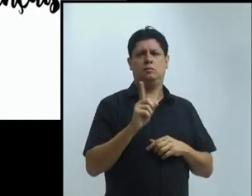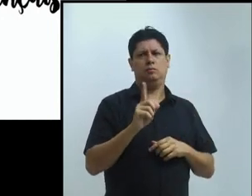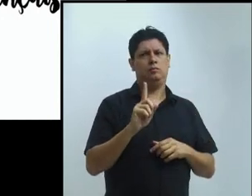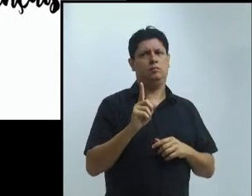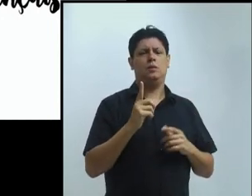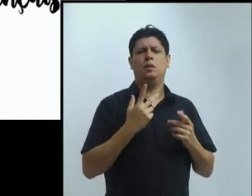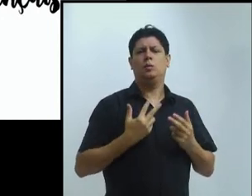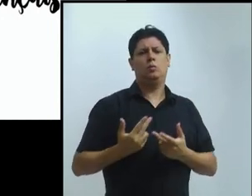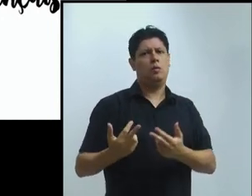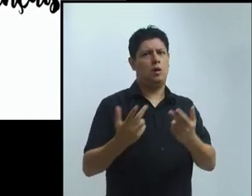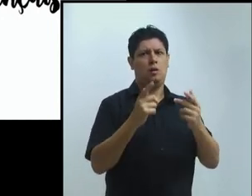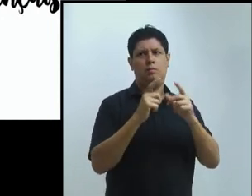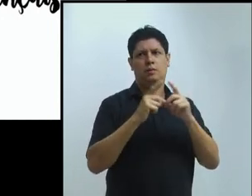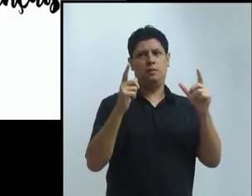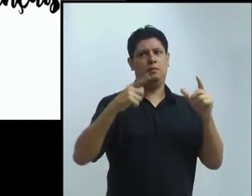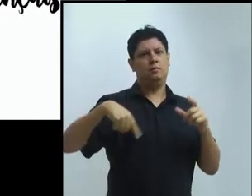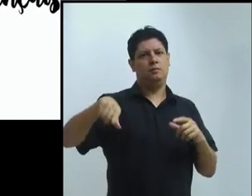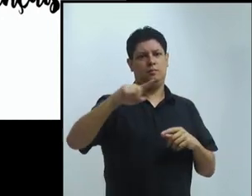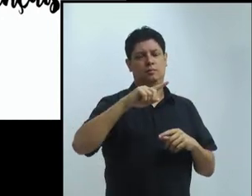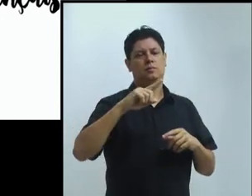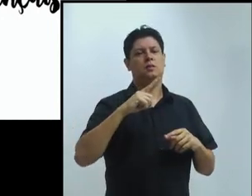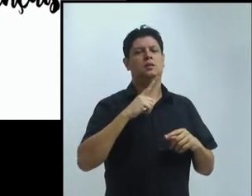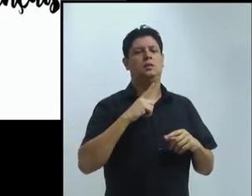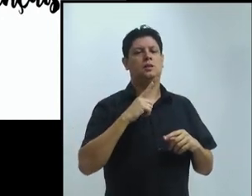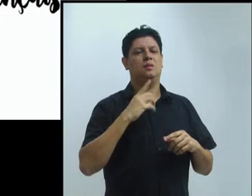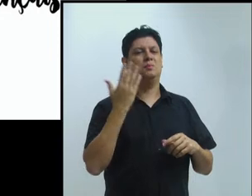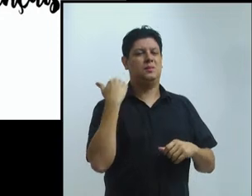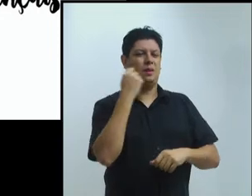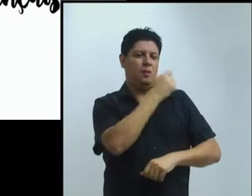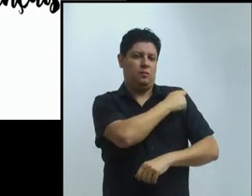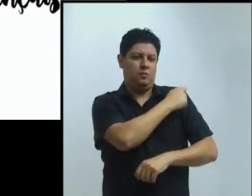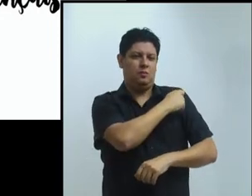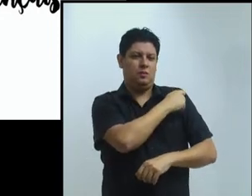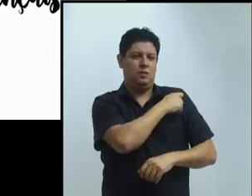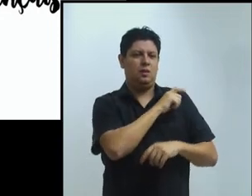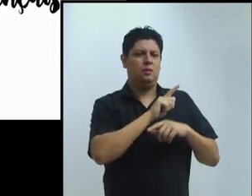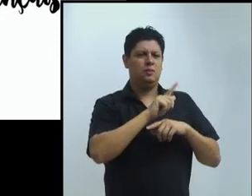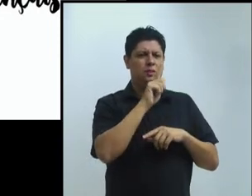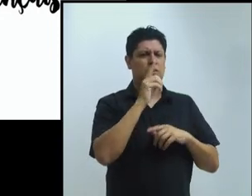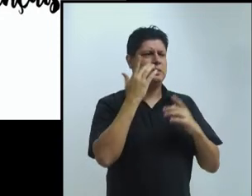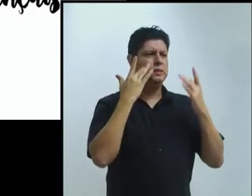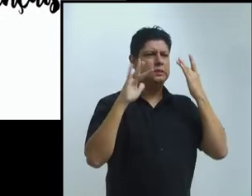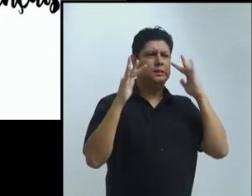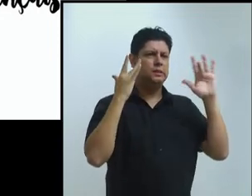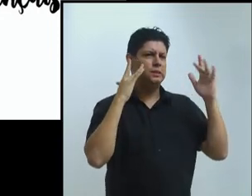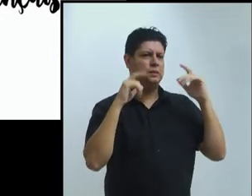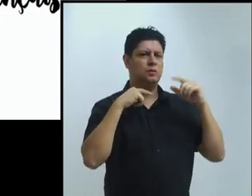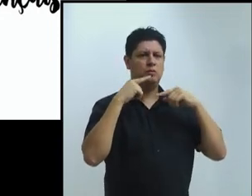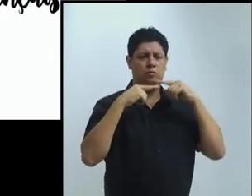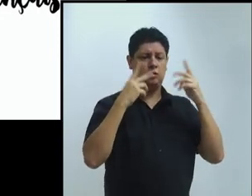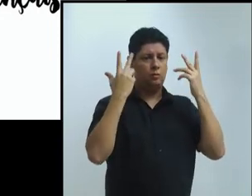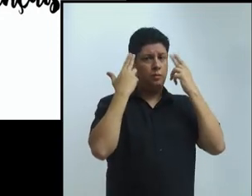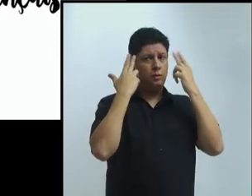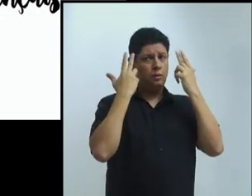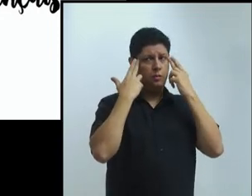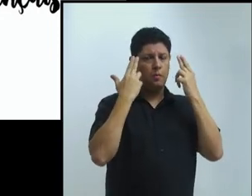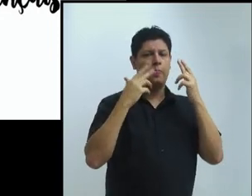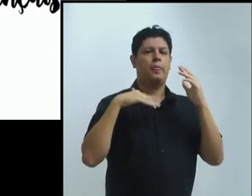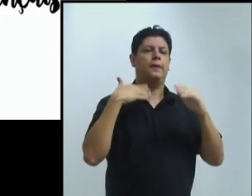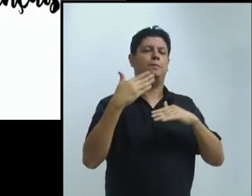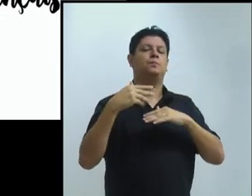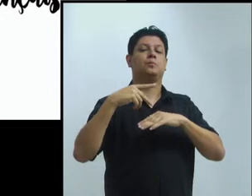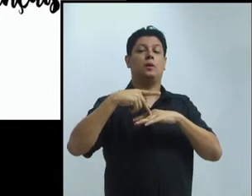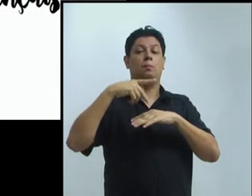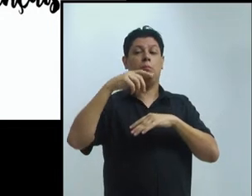Mas, quando eu estava na graduação, e isso que é o mosaico, porque a internacionalização é um